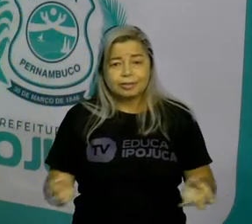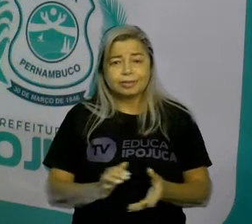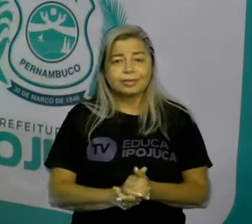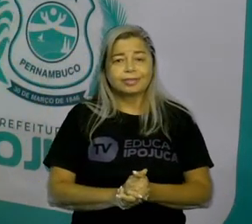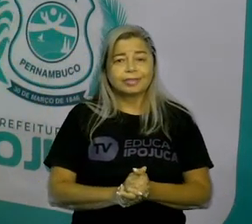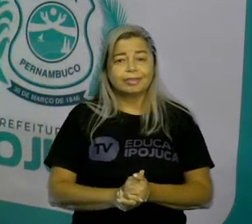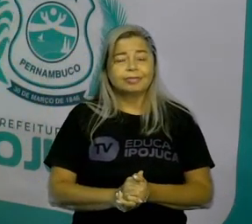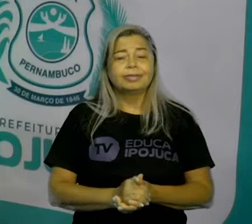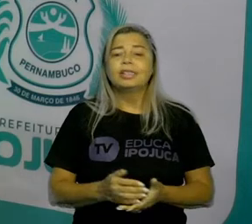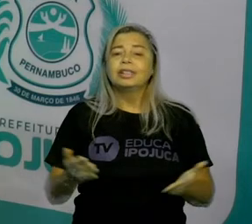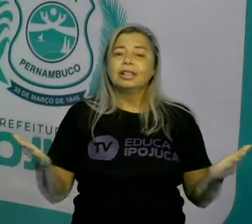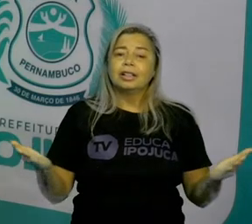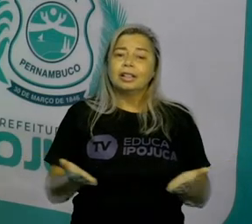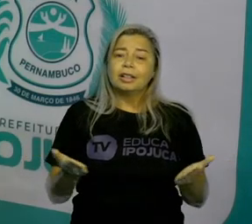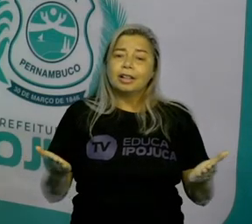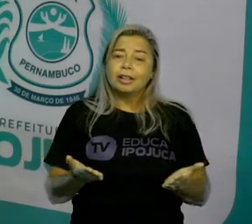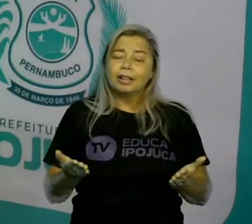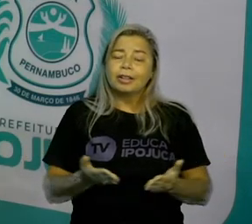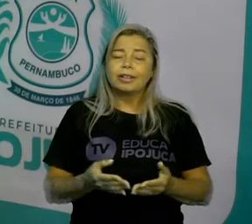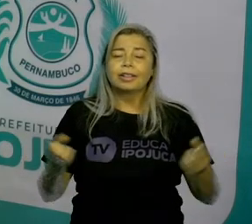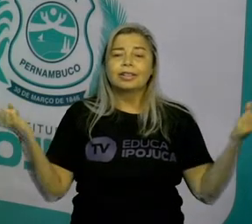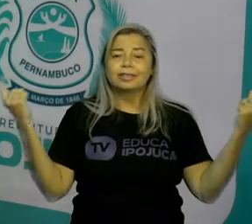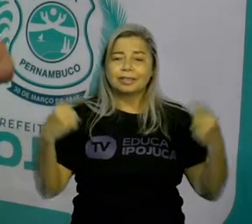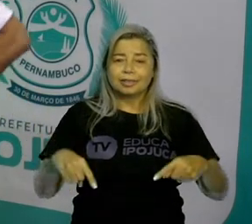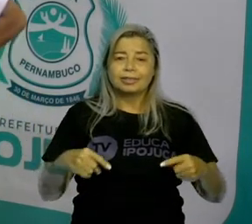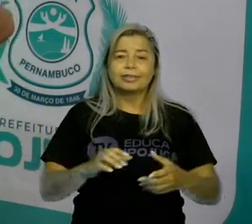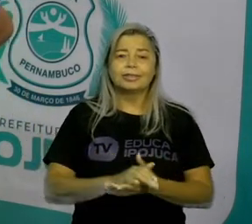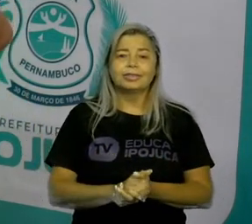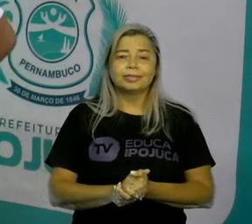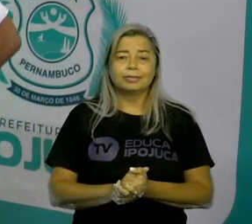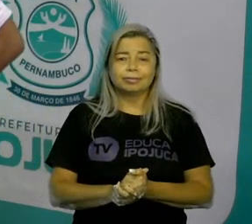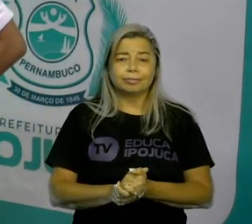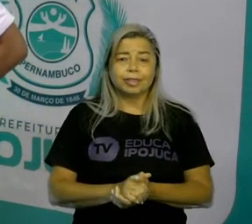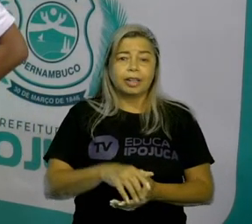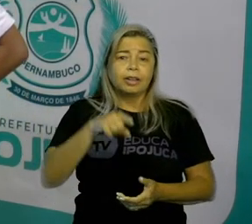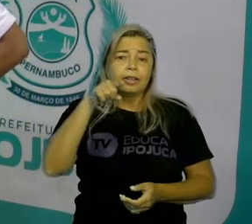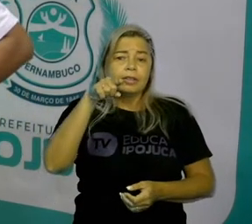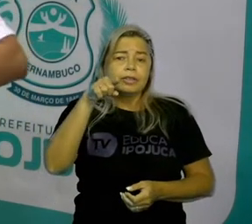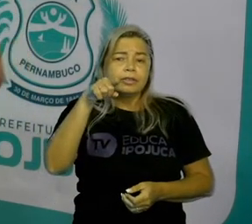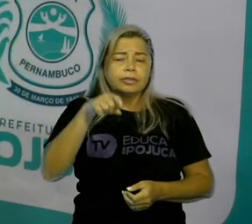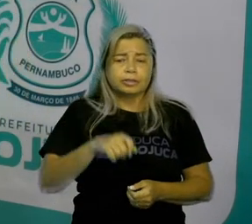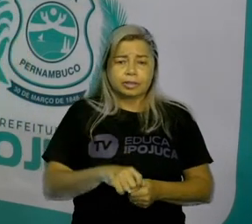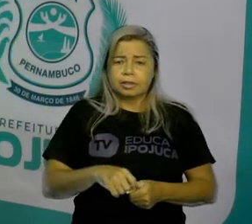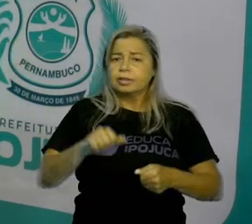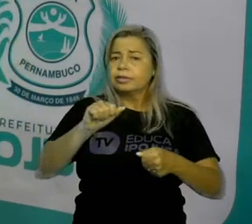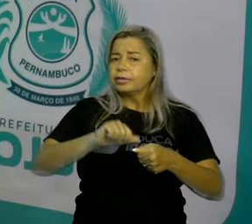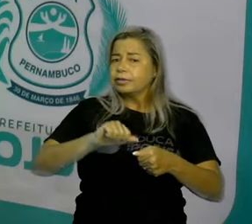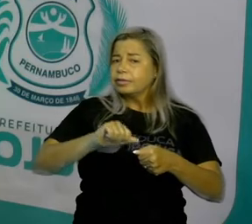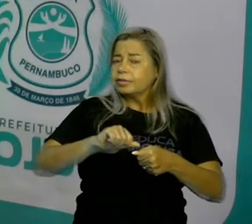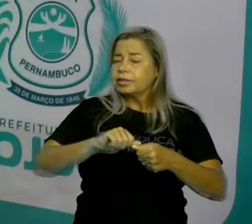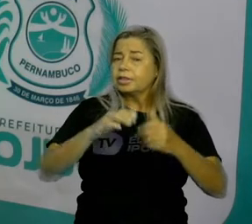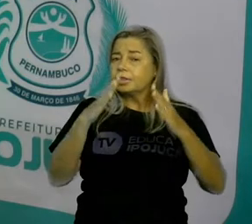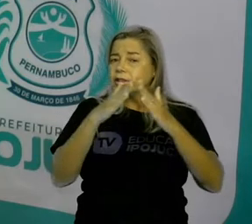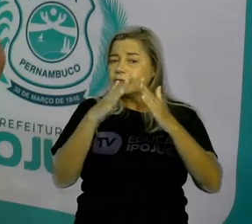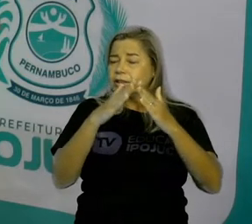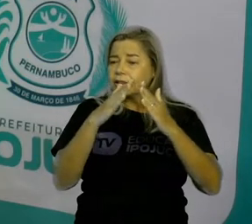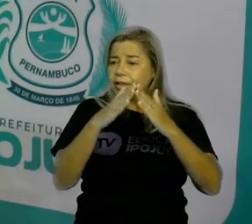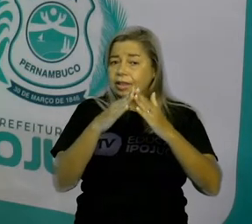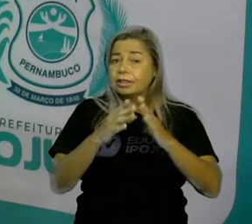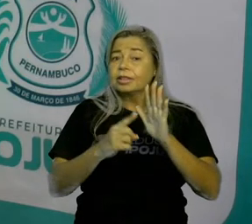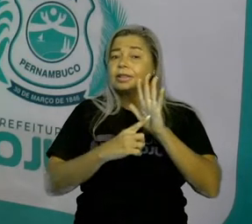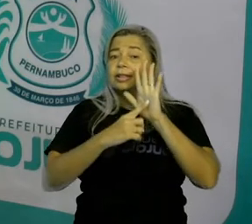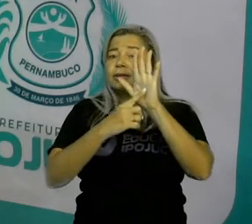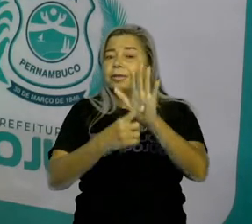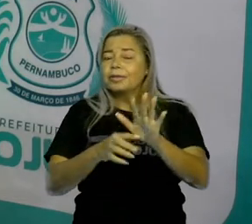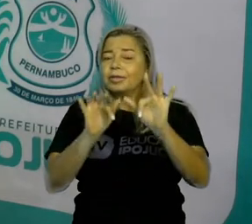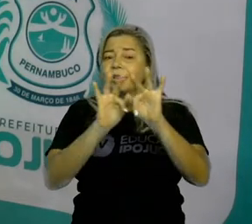nossa aula, como sempre, vem o nosso desafio que você vai fazer aí na sua casa e mostrar tanto para as pessoas da sua casa como